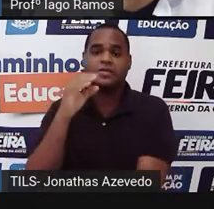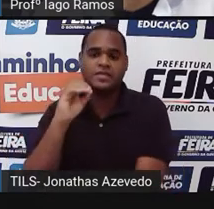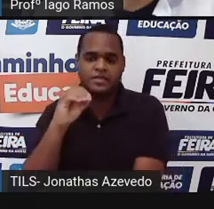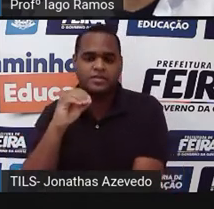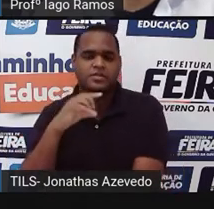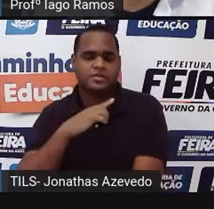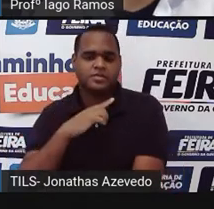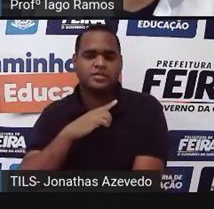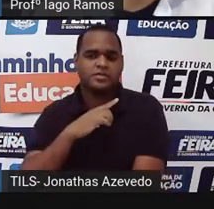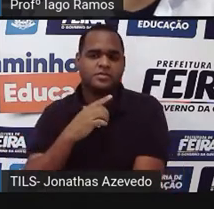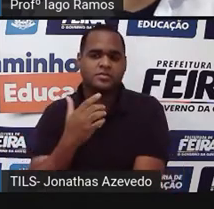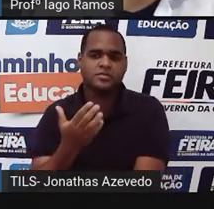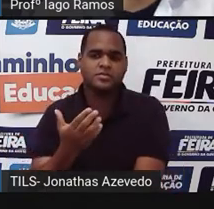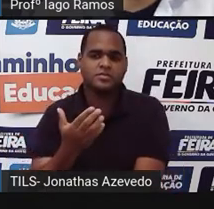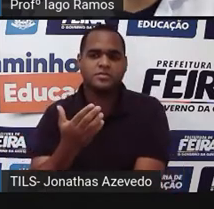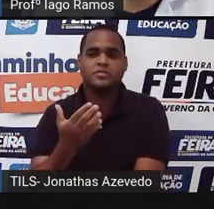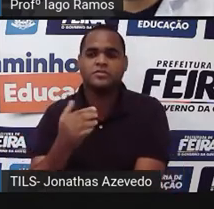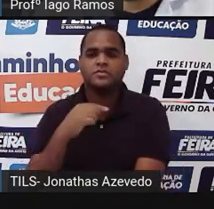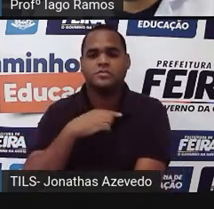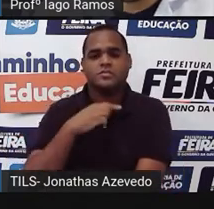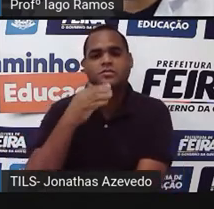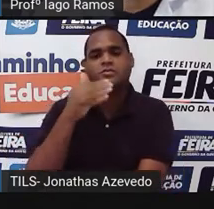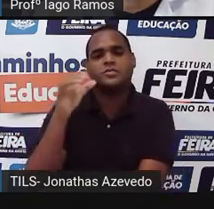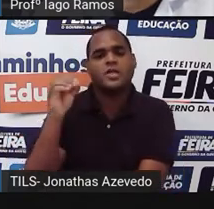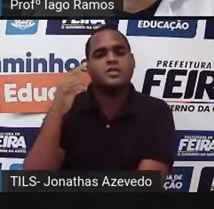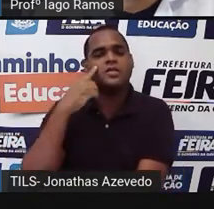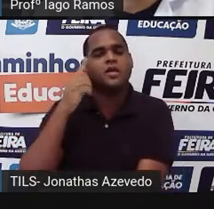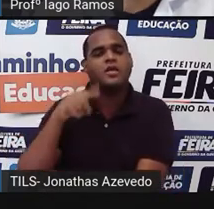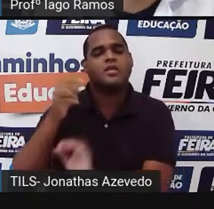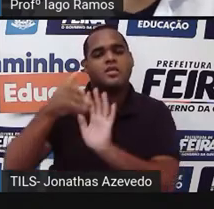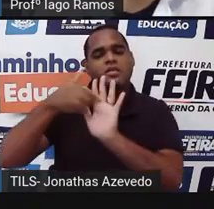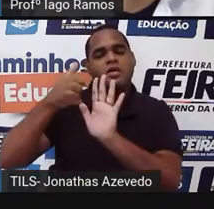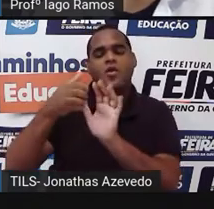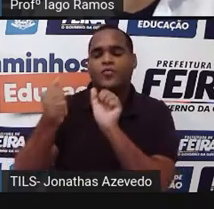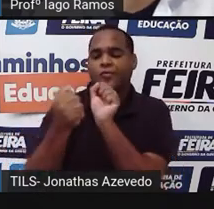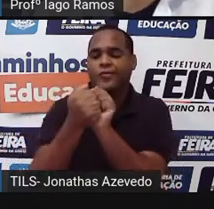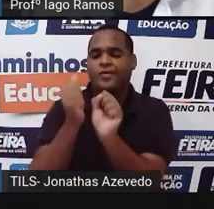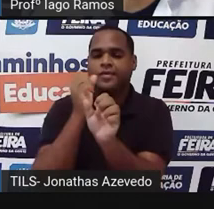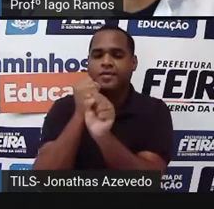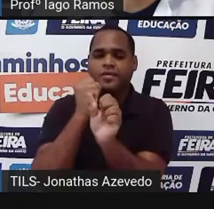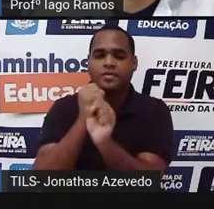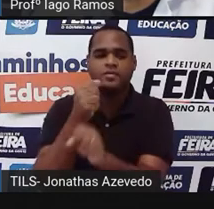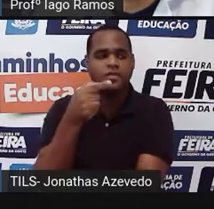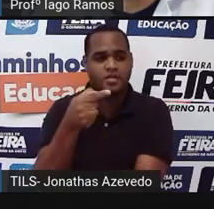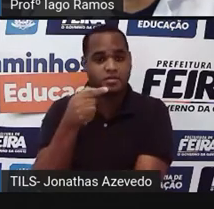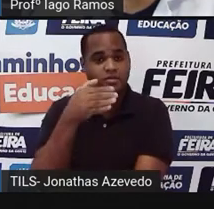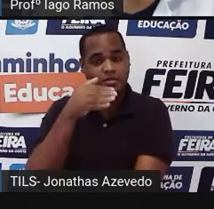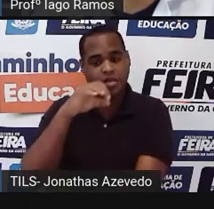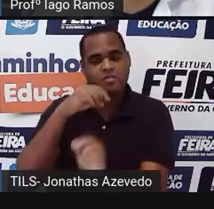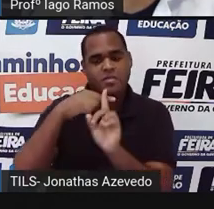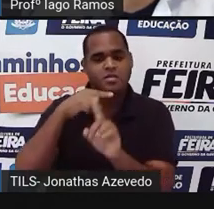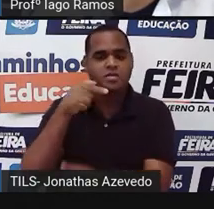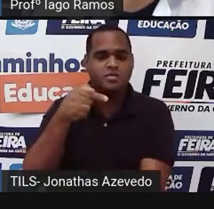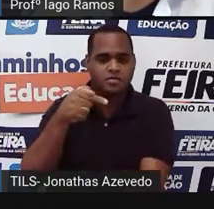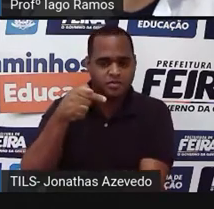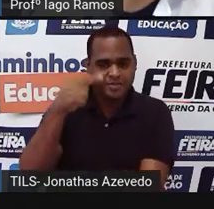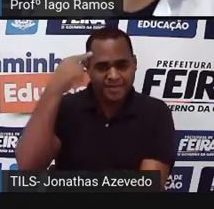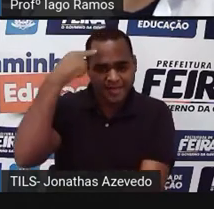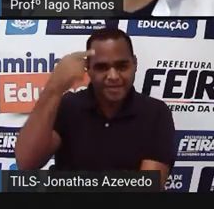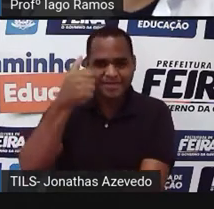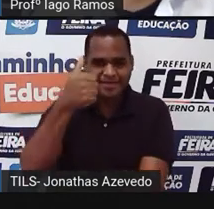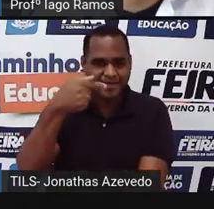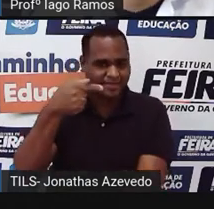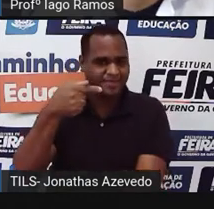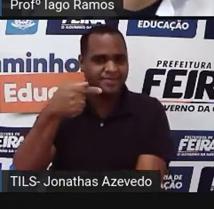e esse 10 que a gente tirou a gente junta com o 7 então faz 10 mais 7 que dá